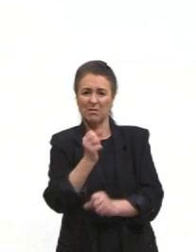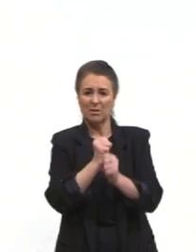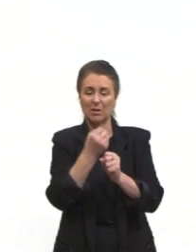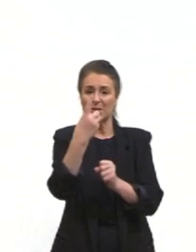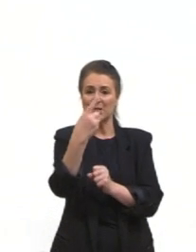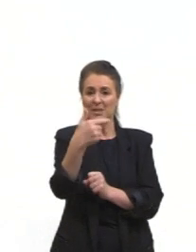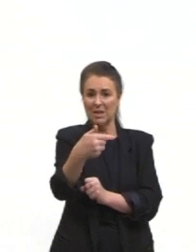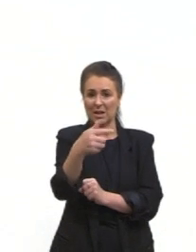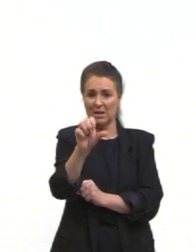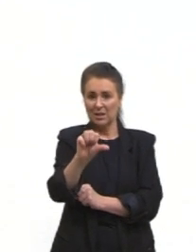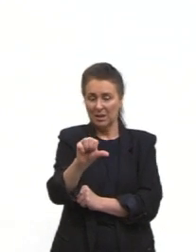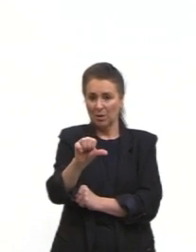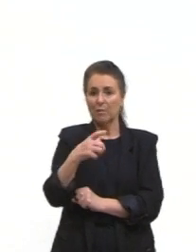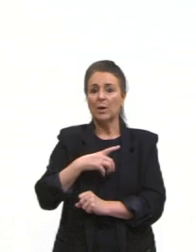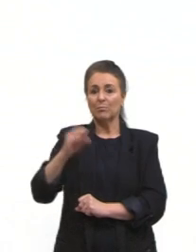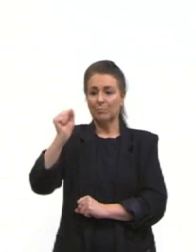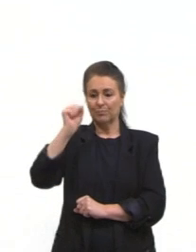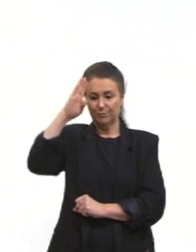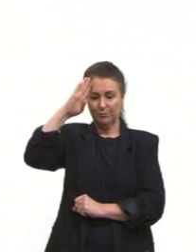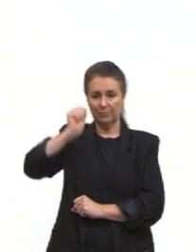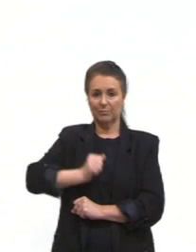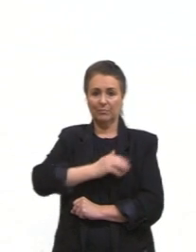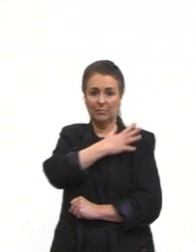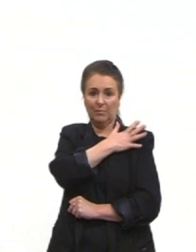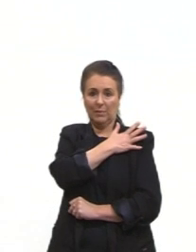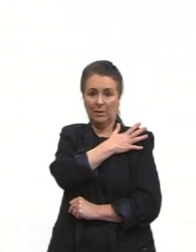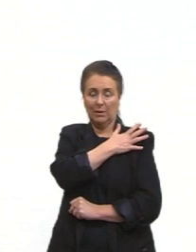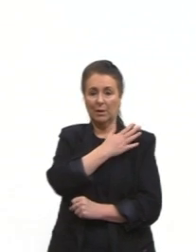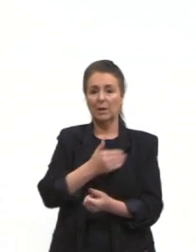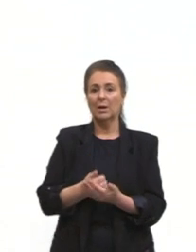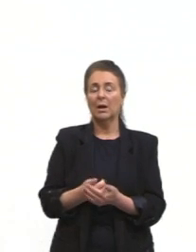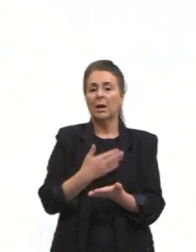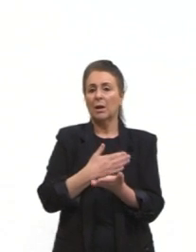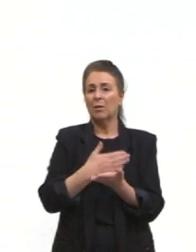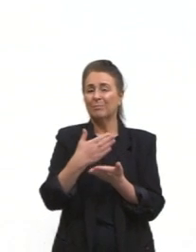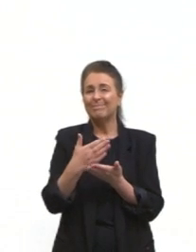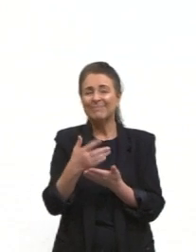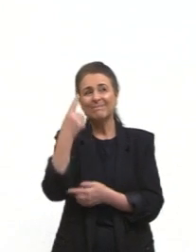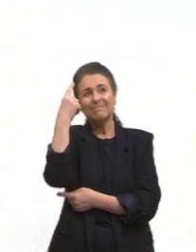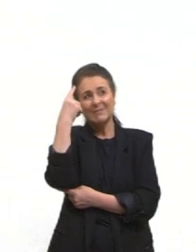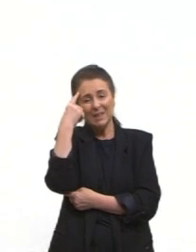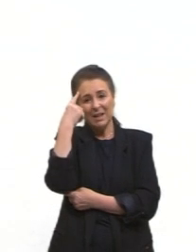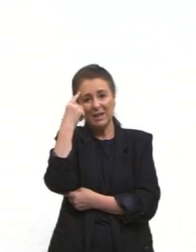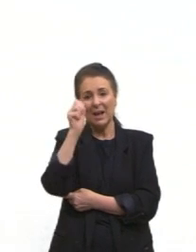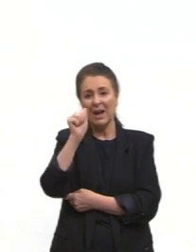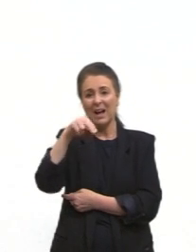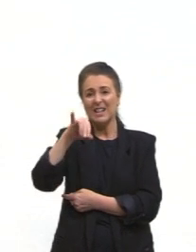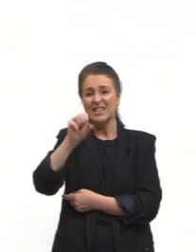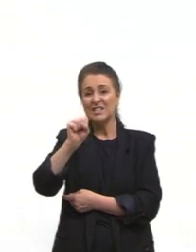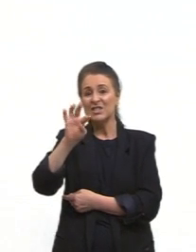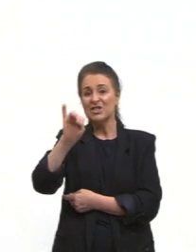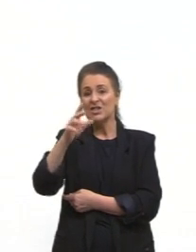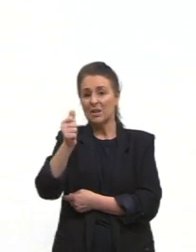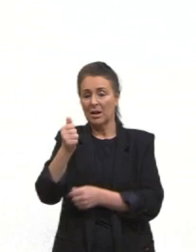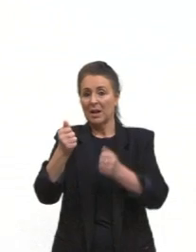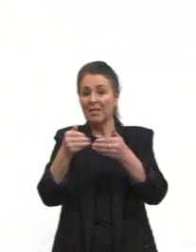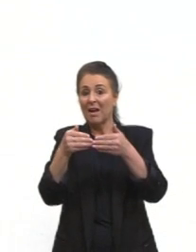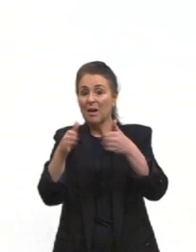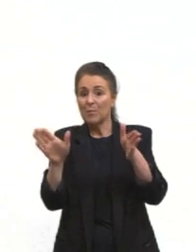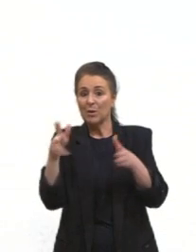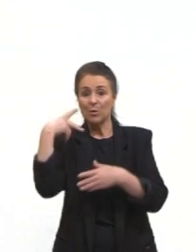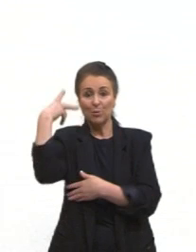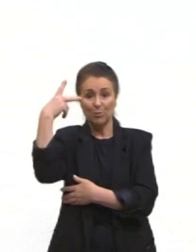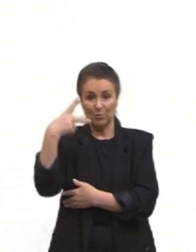o regime militar, a ditadura, começa um pouco a pensar na anistia, numa abertura política. E